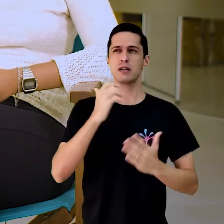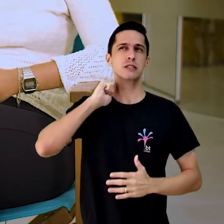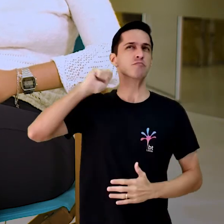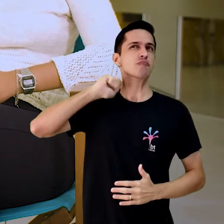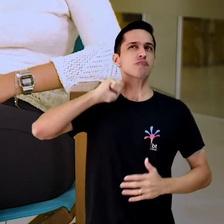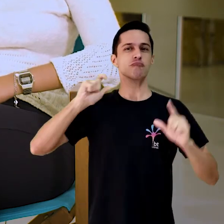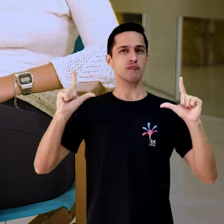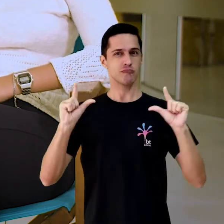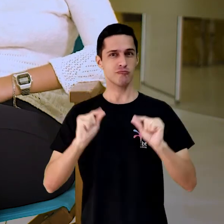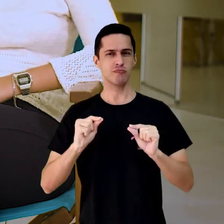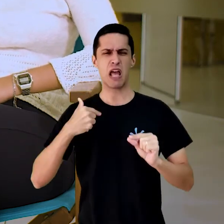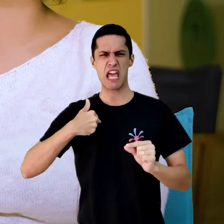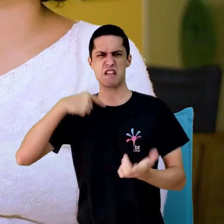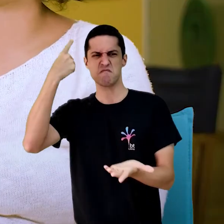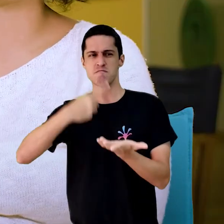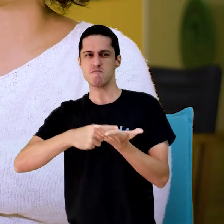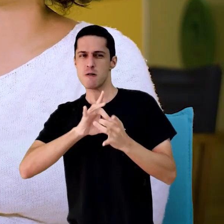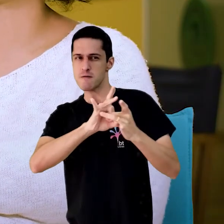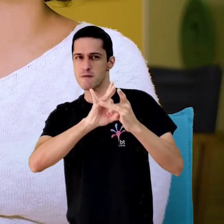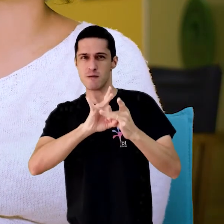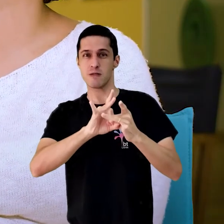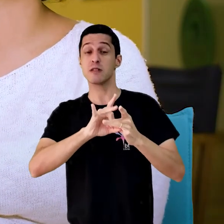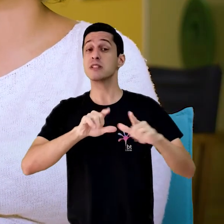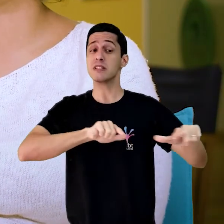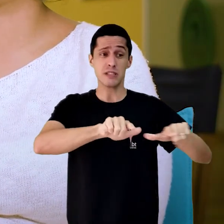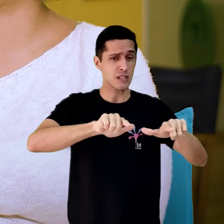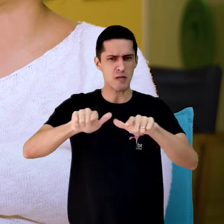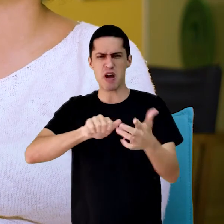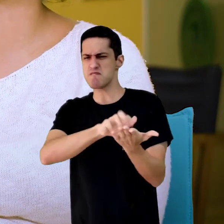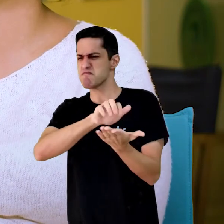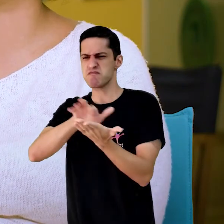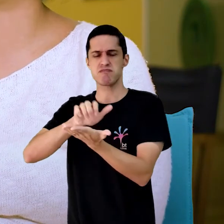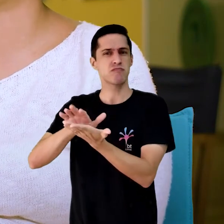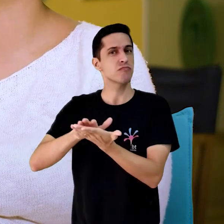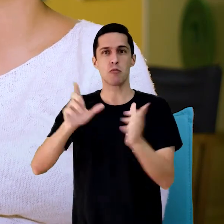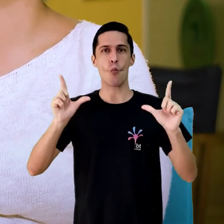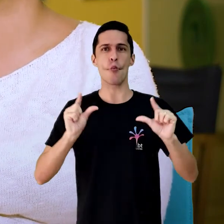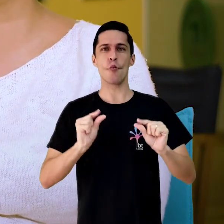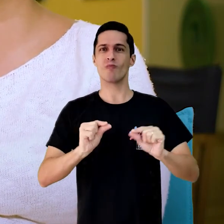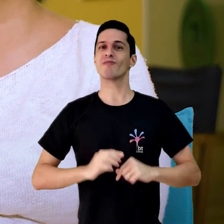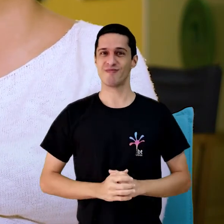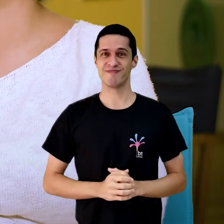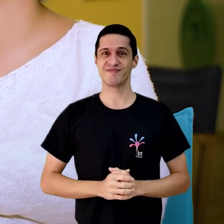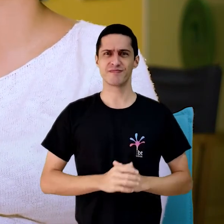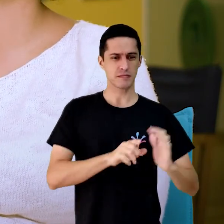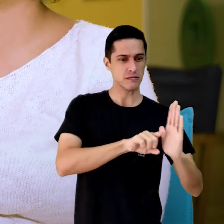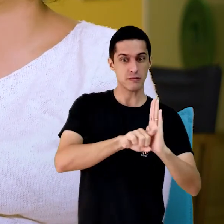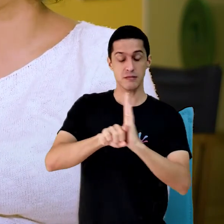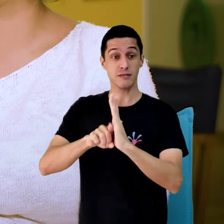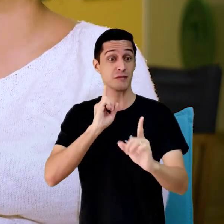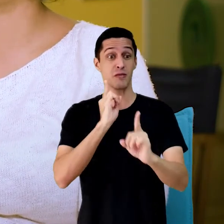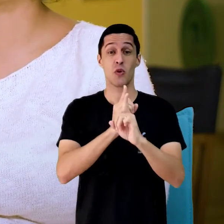e menor taxa de abandono de emprego. Essas mesmas pesquisas e outras pesquisas também evidenciaram que professores entusiasmados